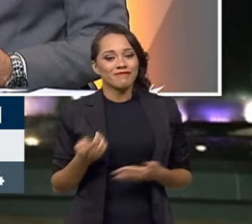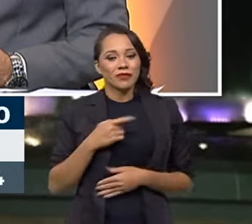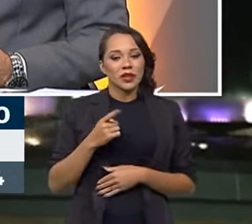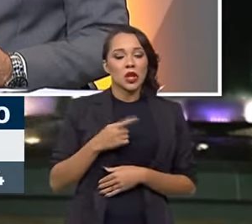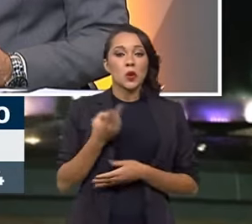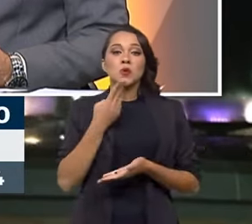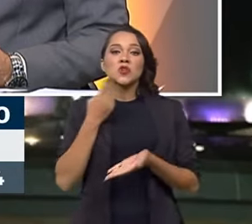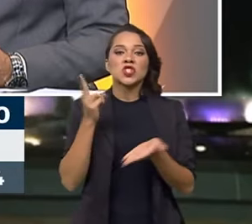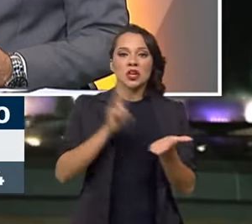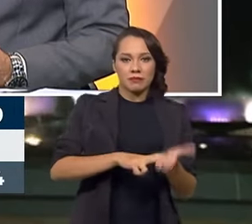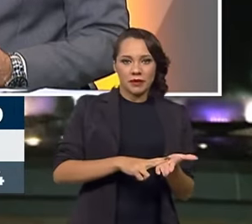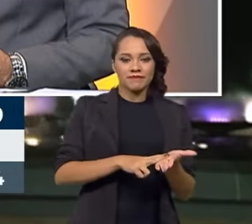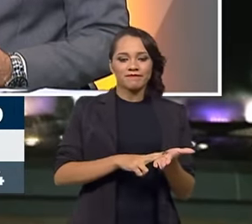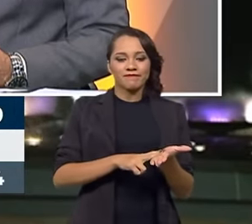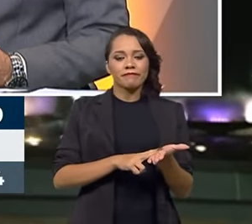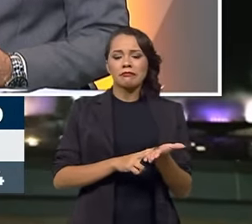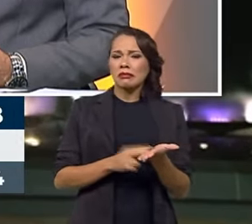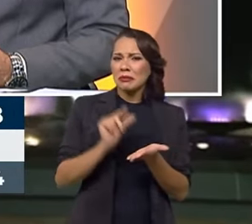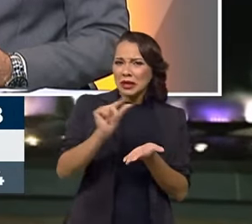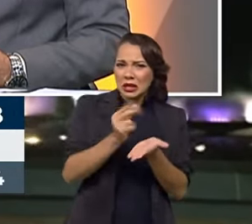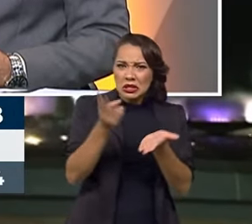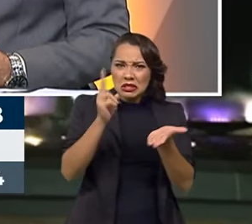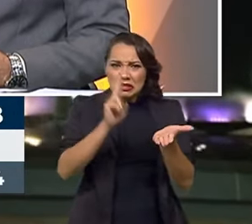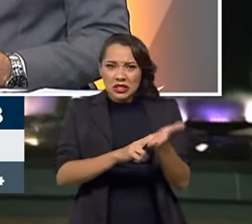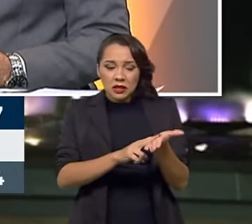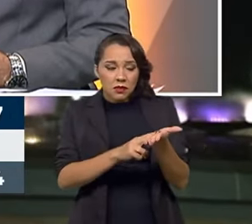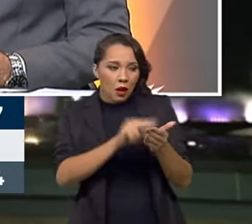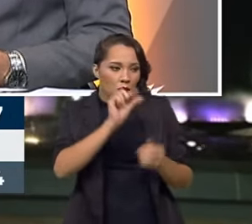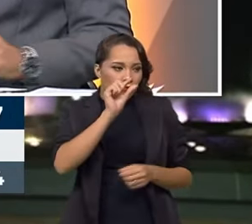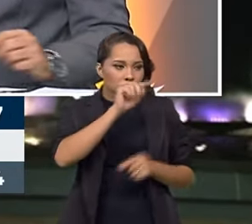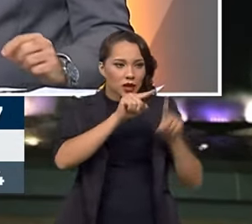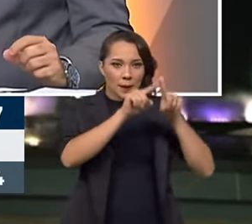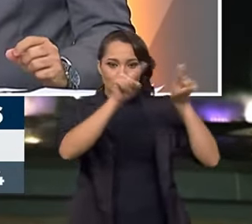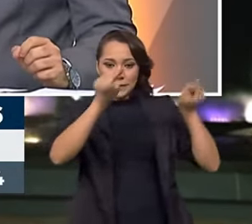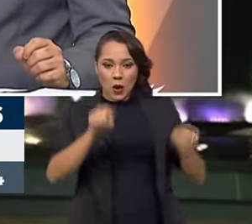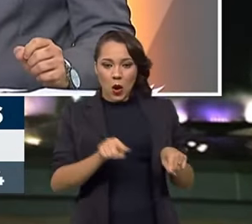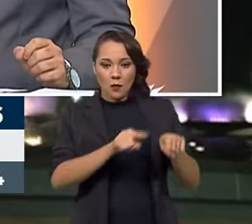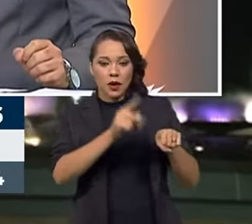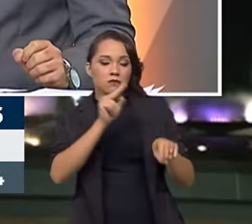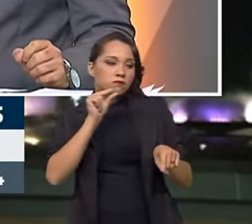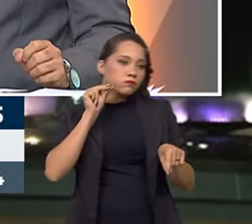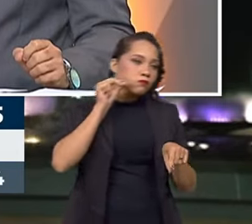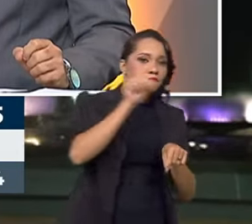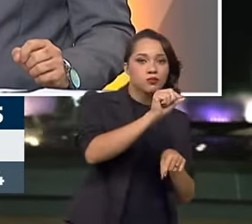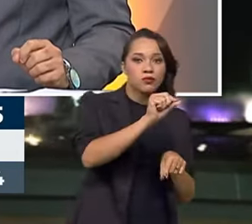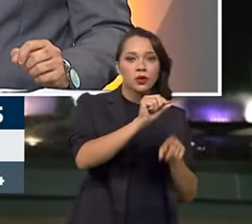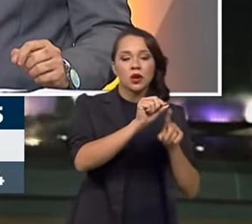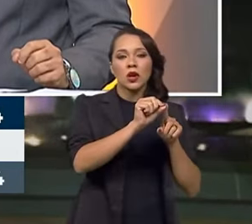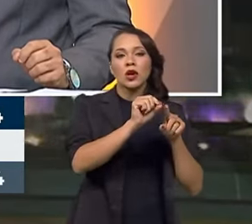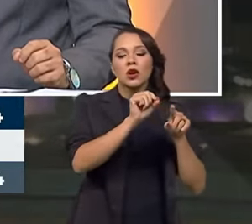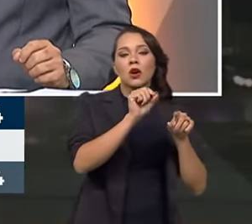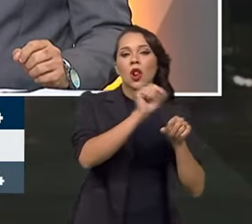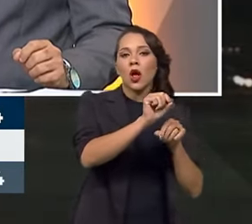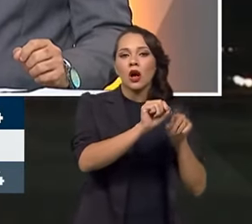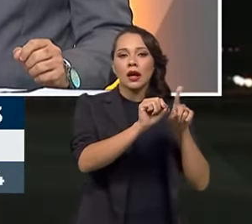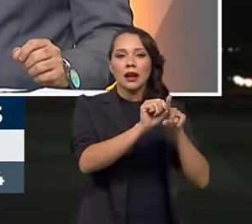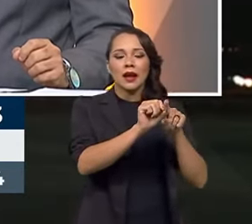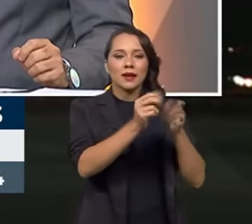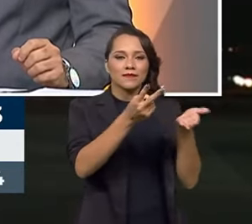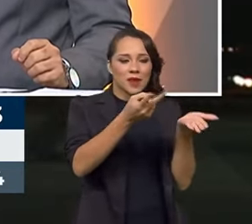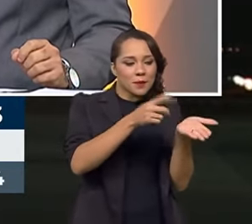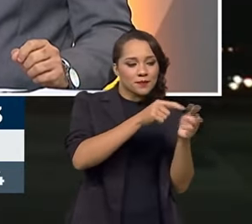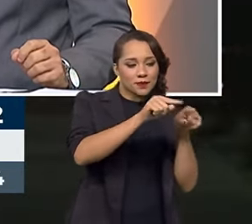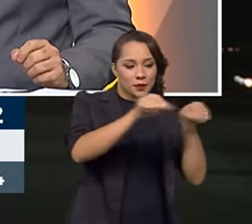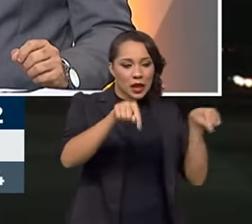microchip, um pequeno circuito integrado, você bota um dispositivo na placa de